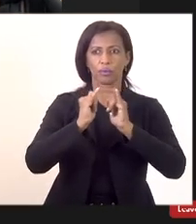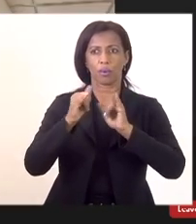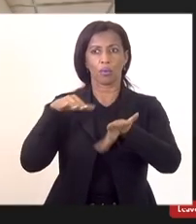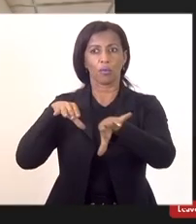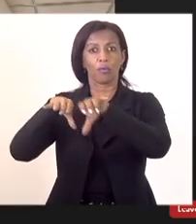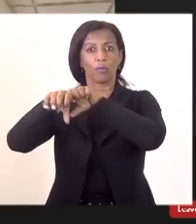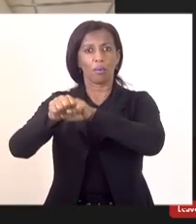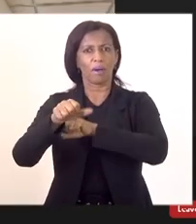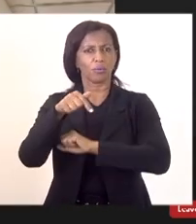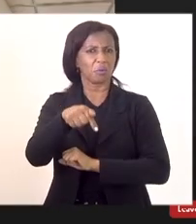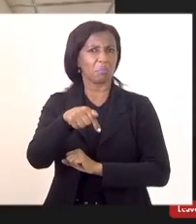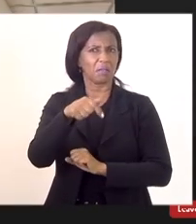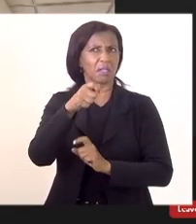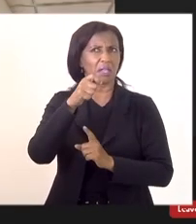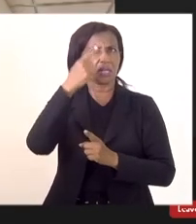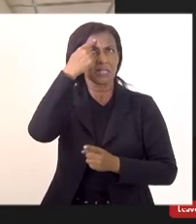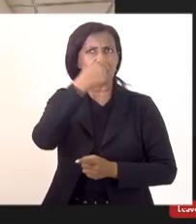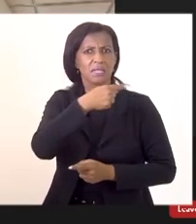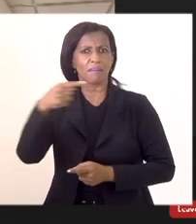prevista para daqui a algumas semanas.